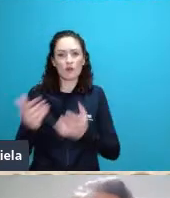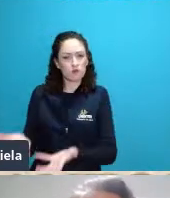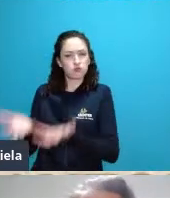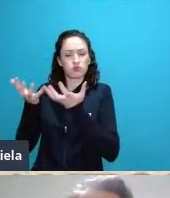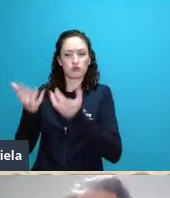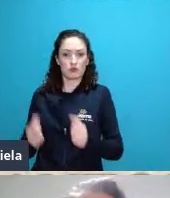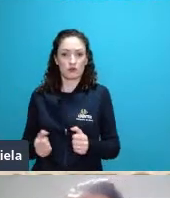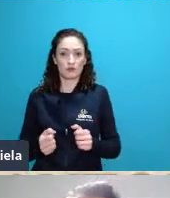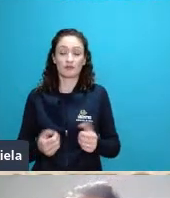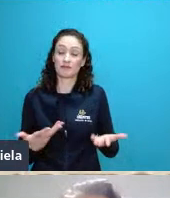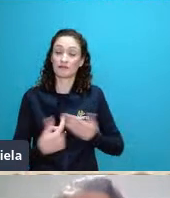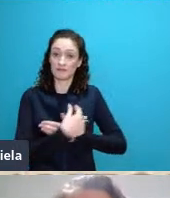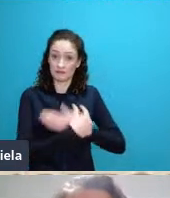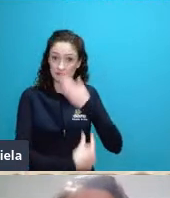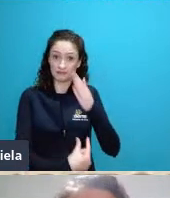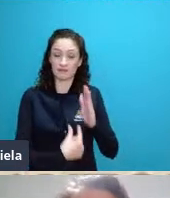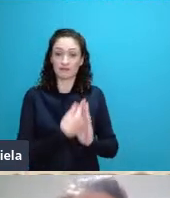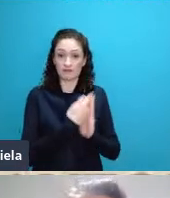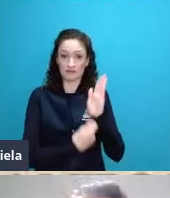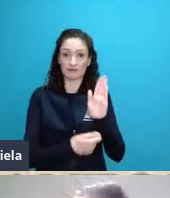artigo pode passar por favor